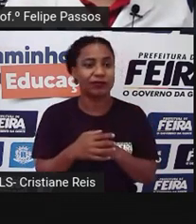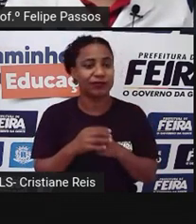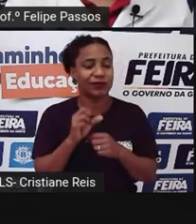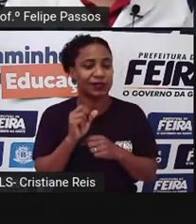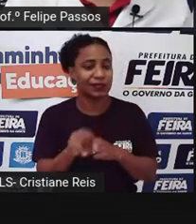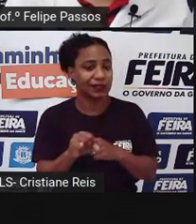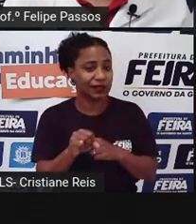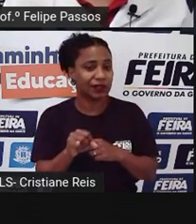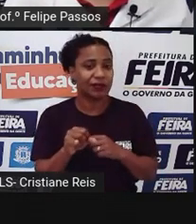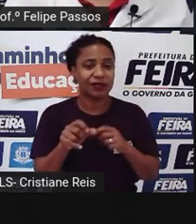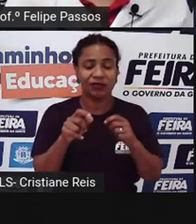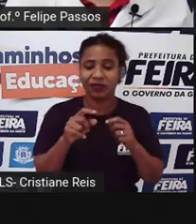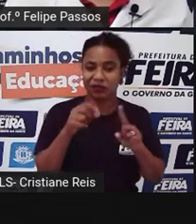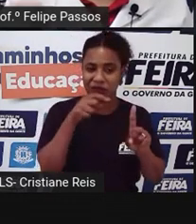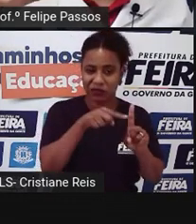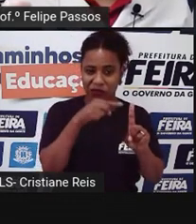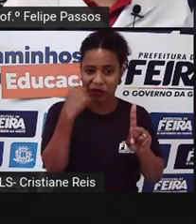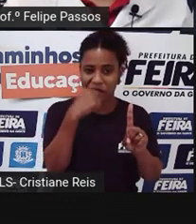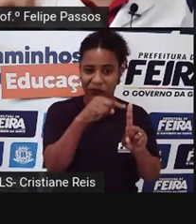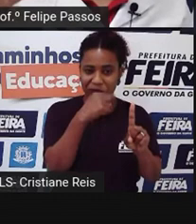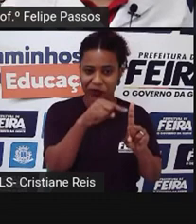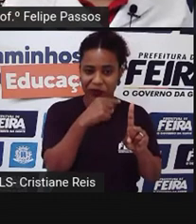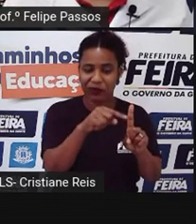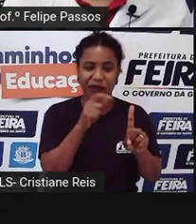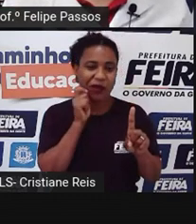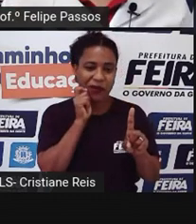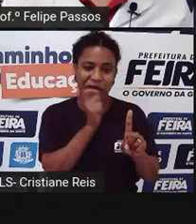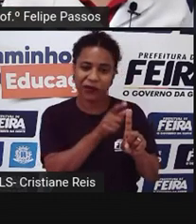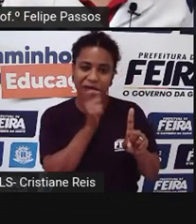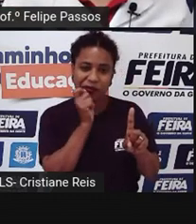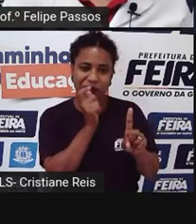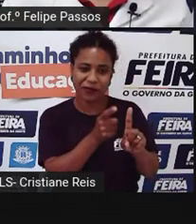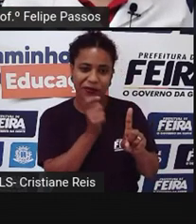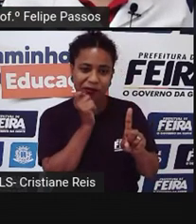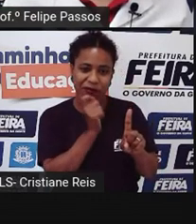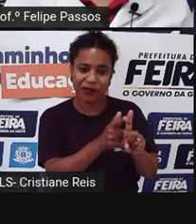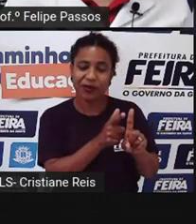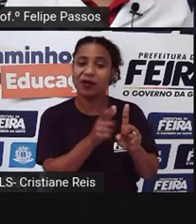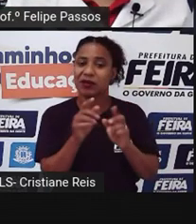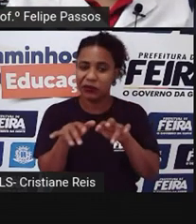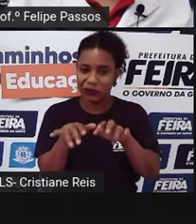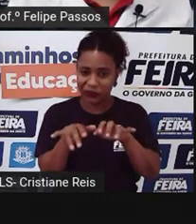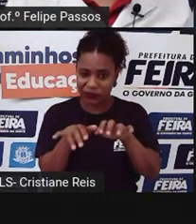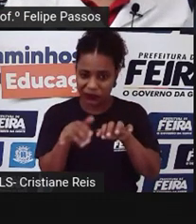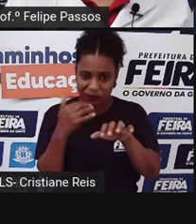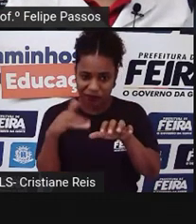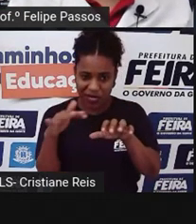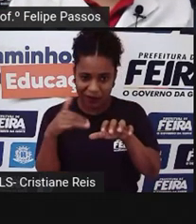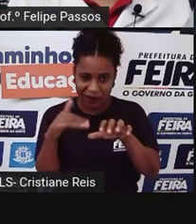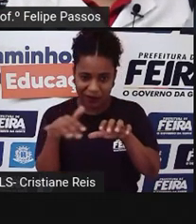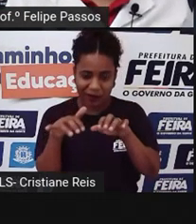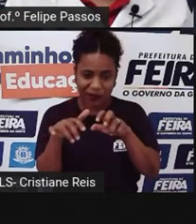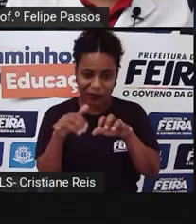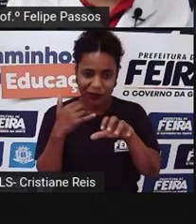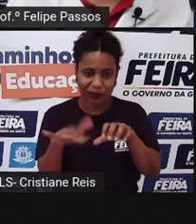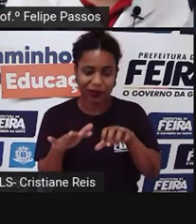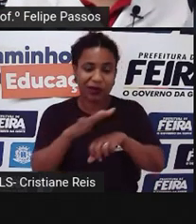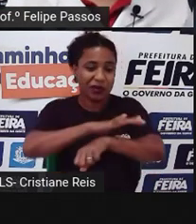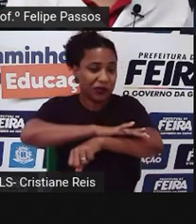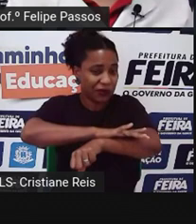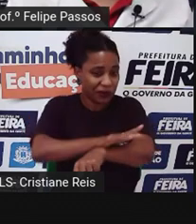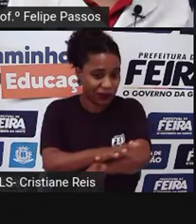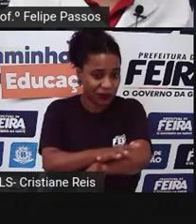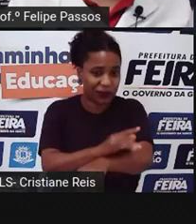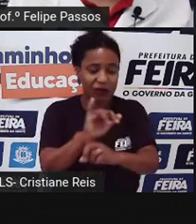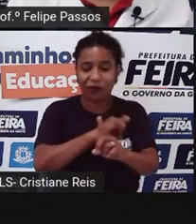você difama, fala mal, xinga uma pessoa, comete bullying, racismo, homofobia,